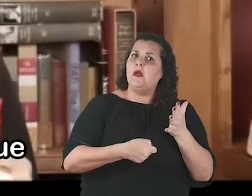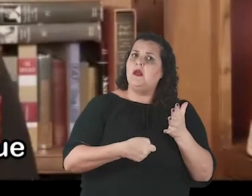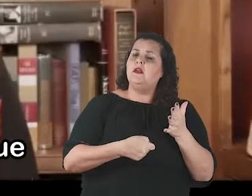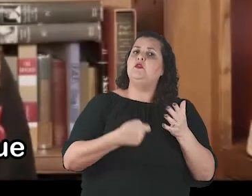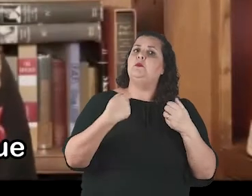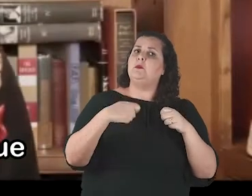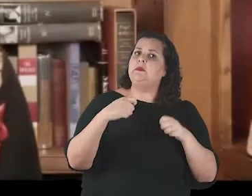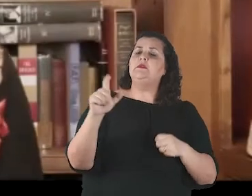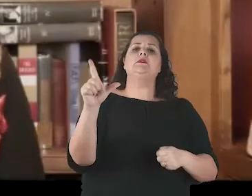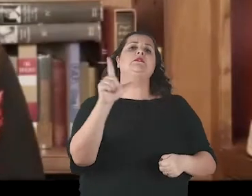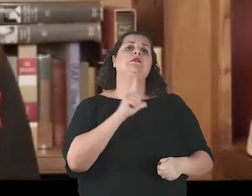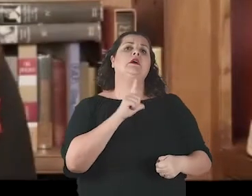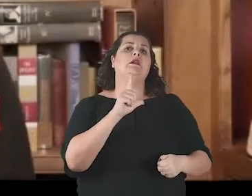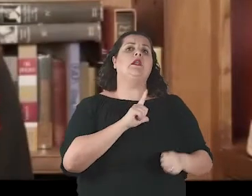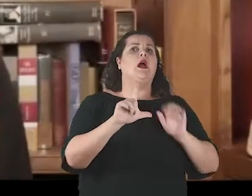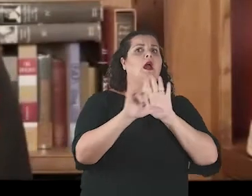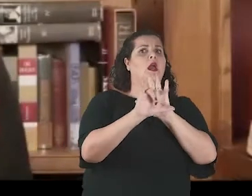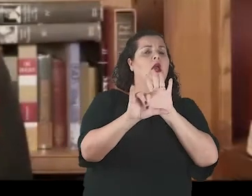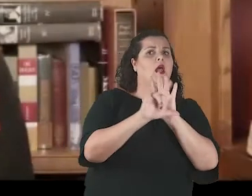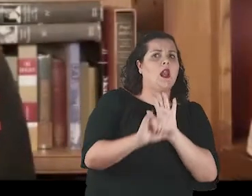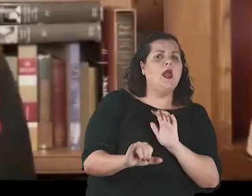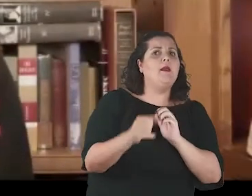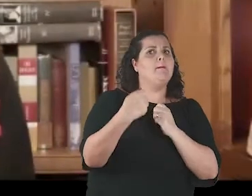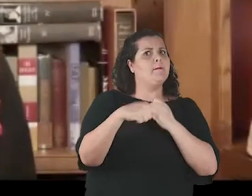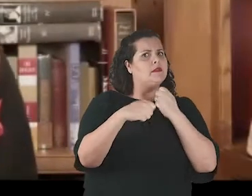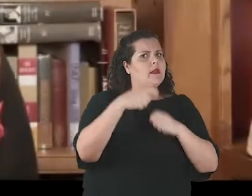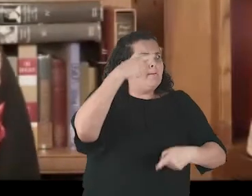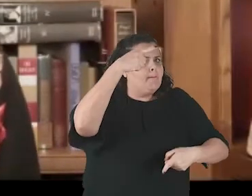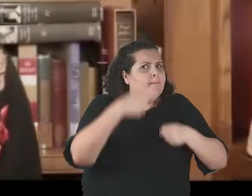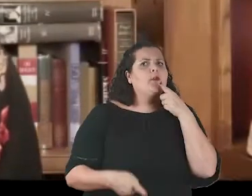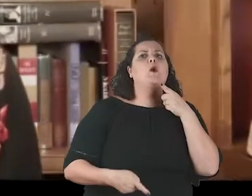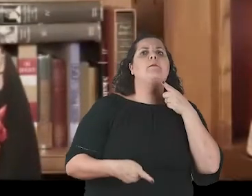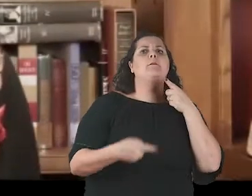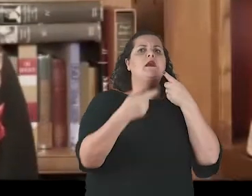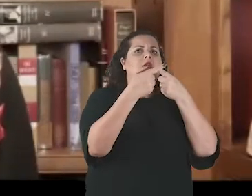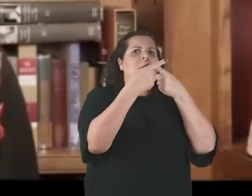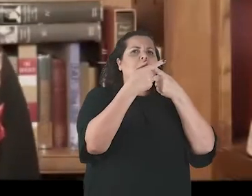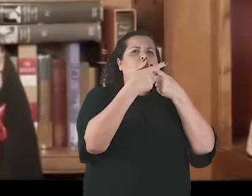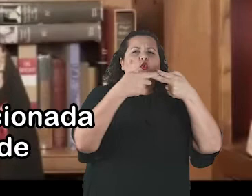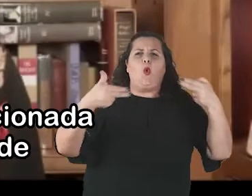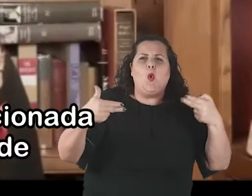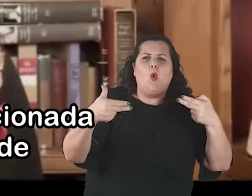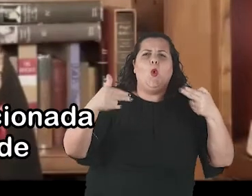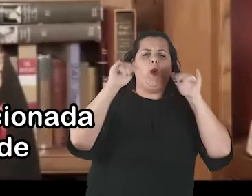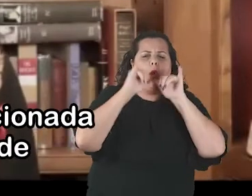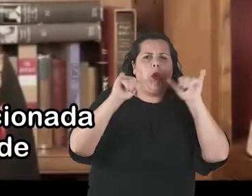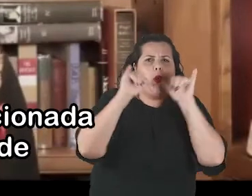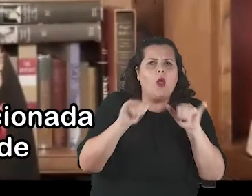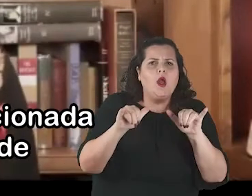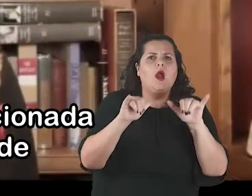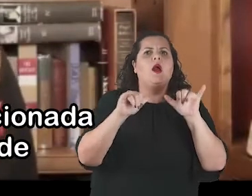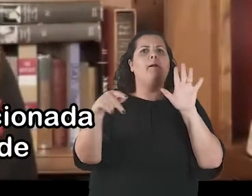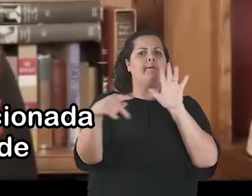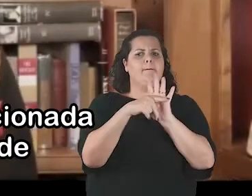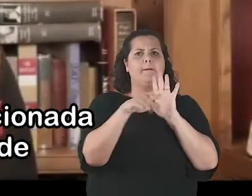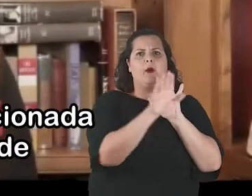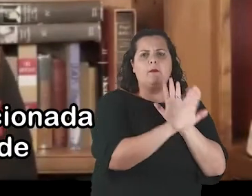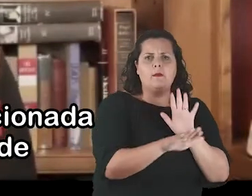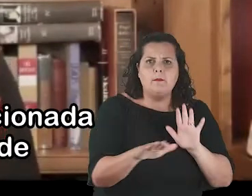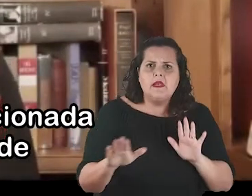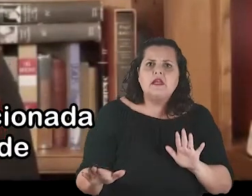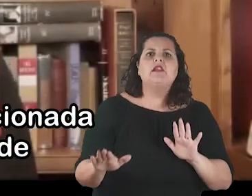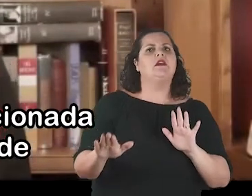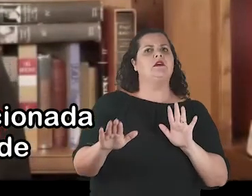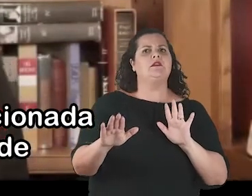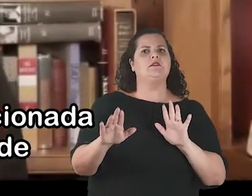declara que os Estados-partes devem proibir por lei o perfilamento ou publicidade